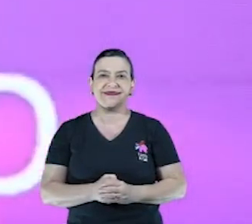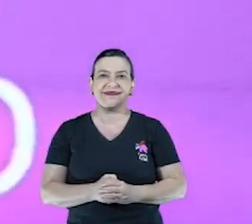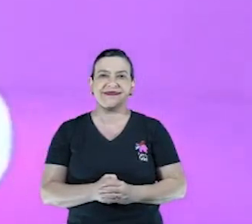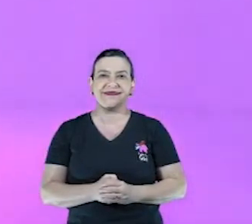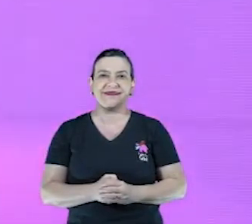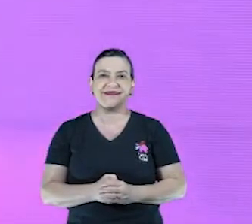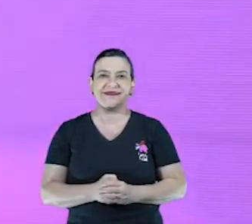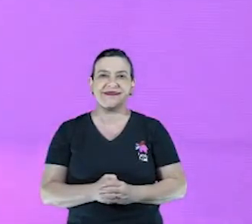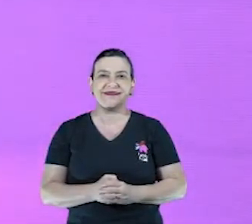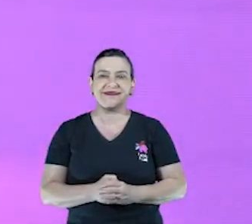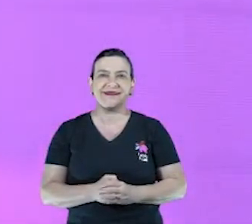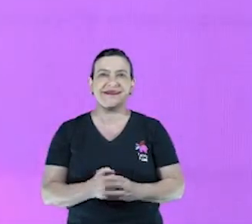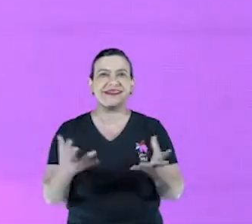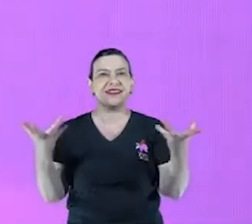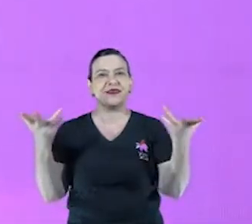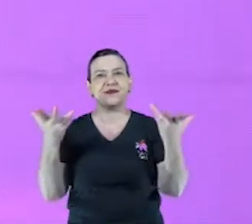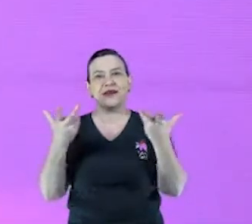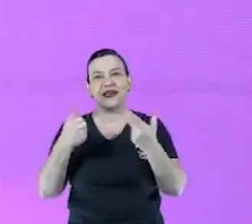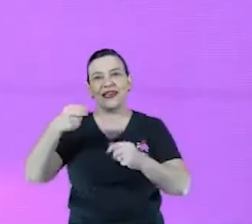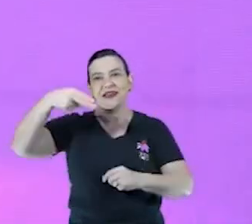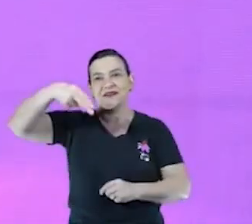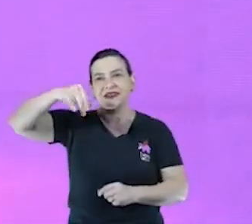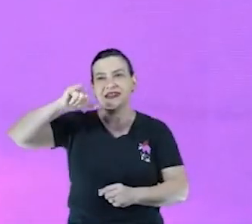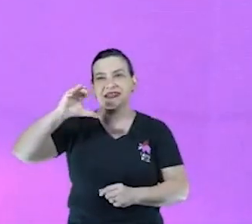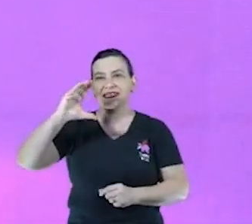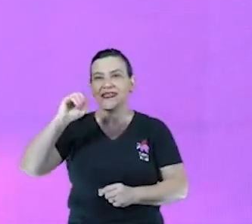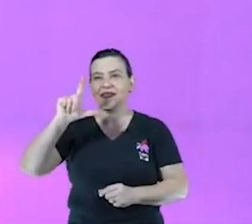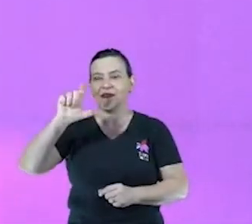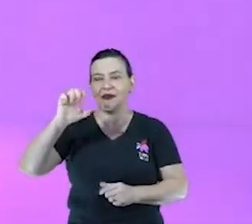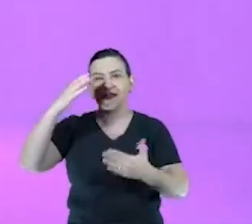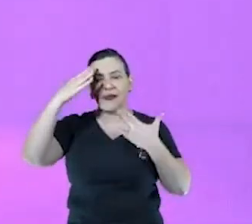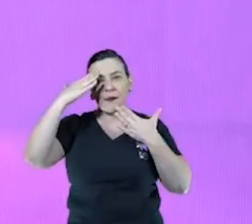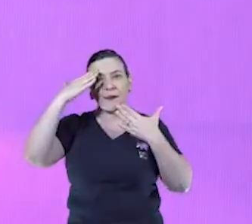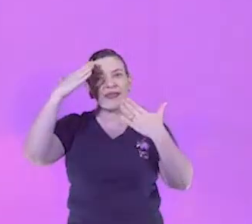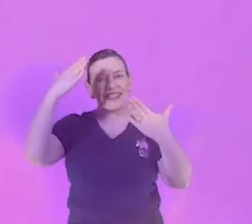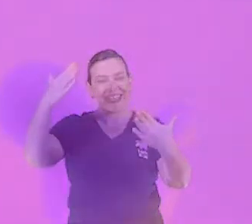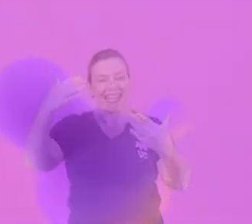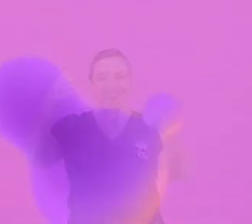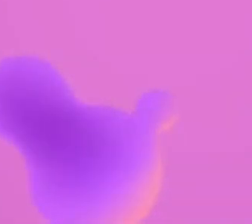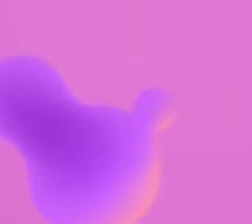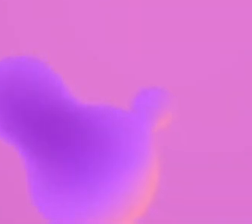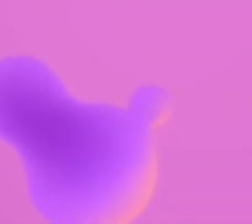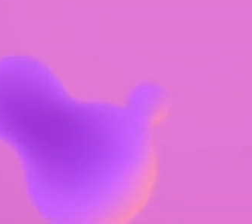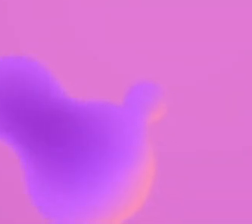Maravilha, Nicole, muito obrigada por todas as informações. E agora?